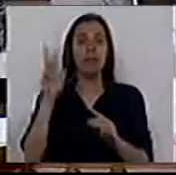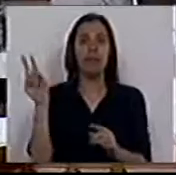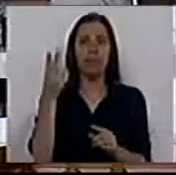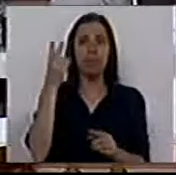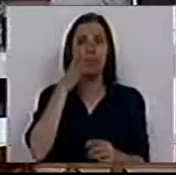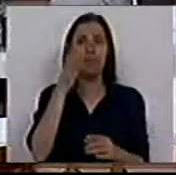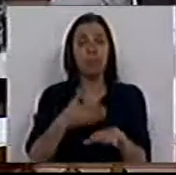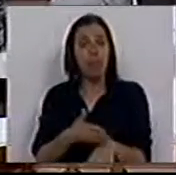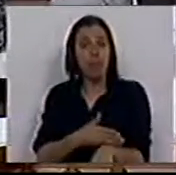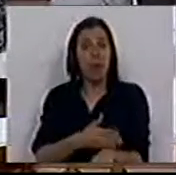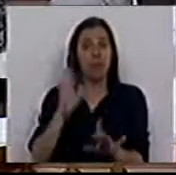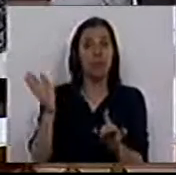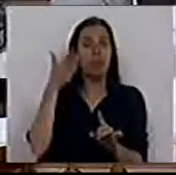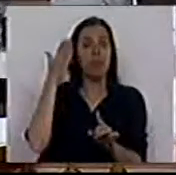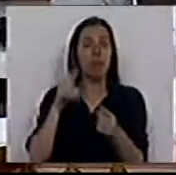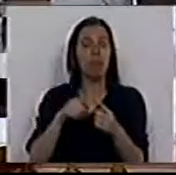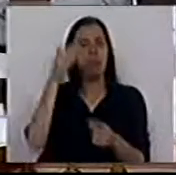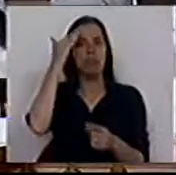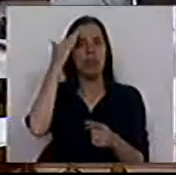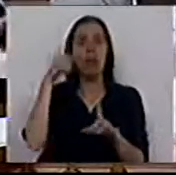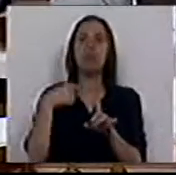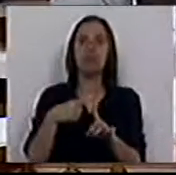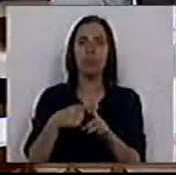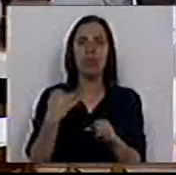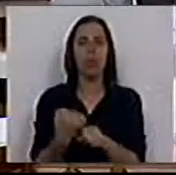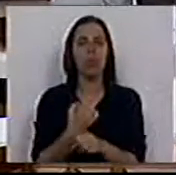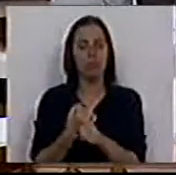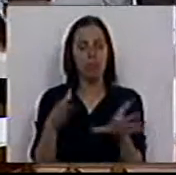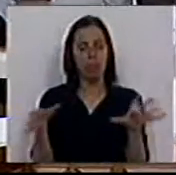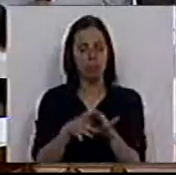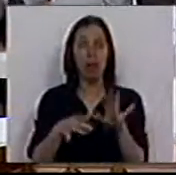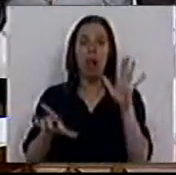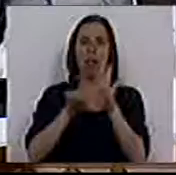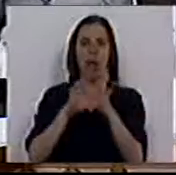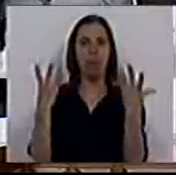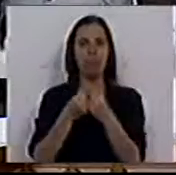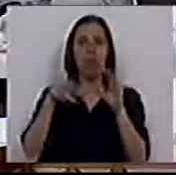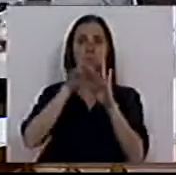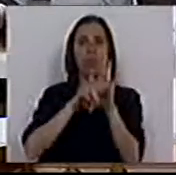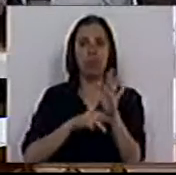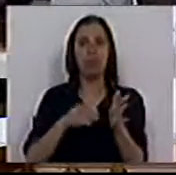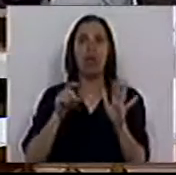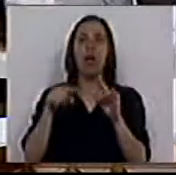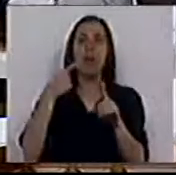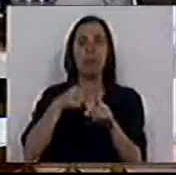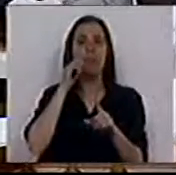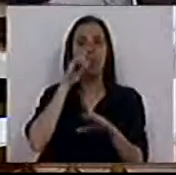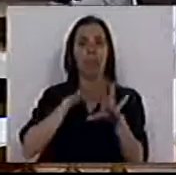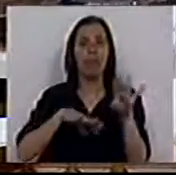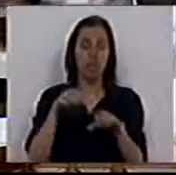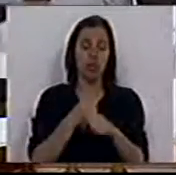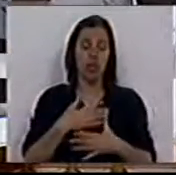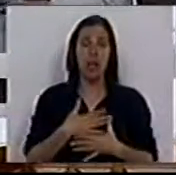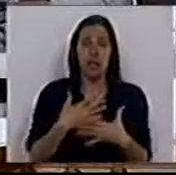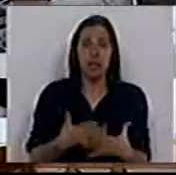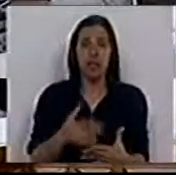Duas referências prévias, em primeiro lugar, consideramos positivo o trabalho de consolidação legislativa e regulamentar, é positivo para quem exerce e também